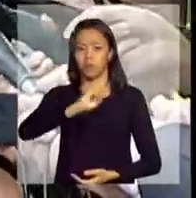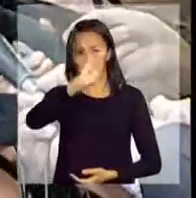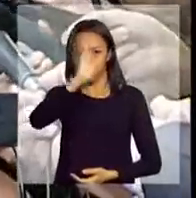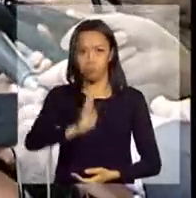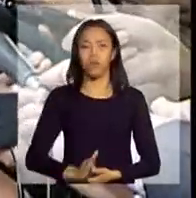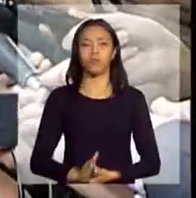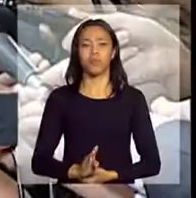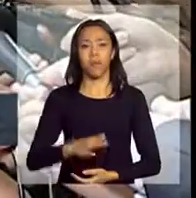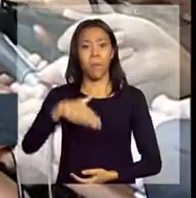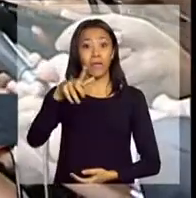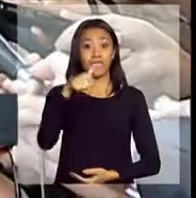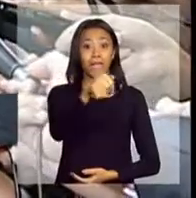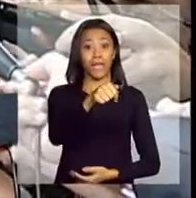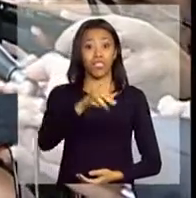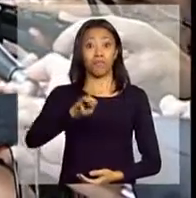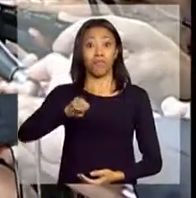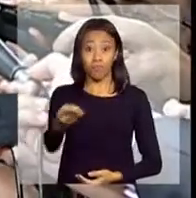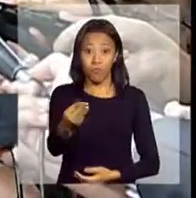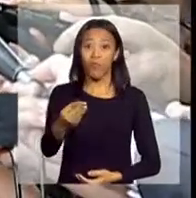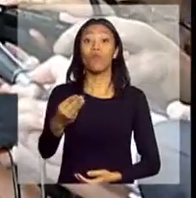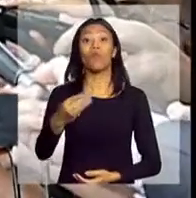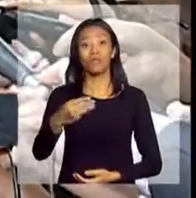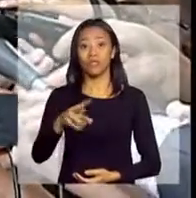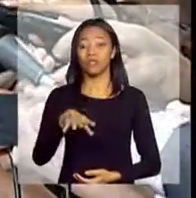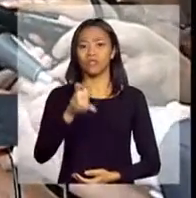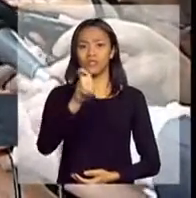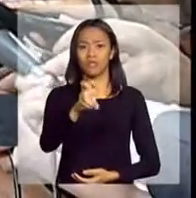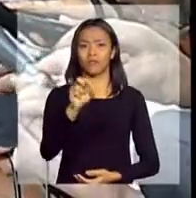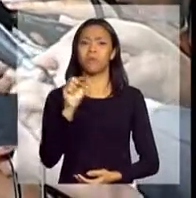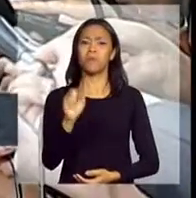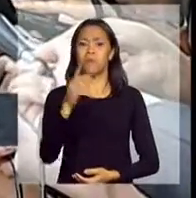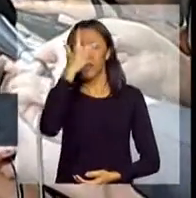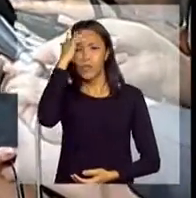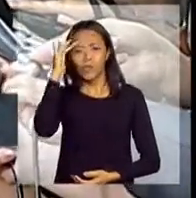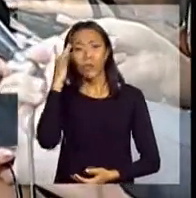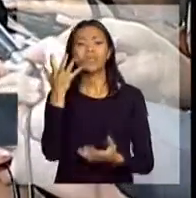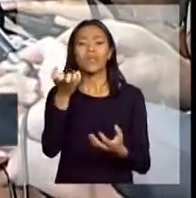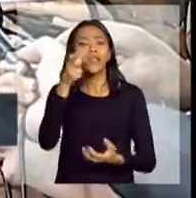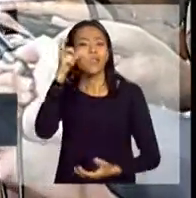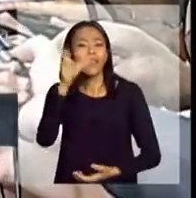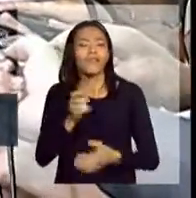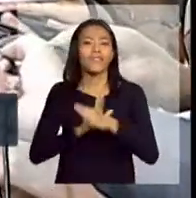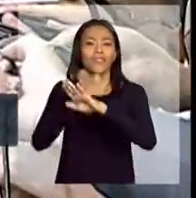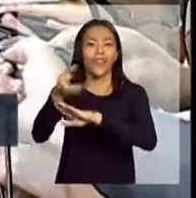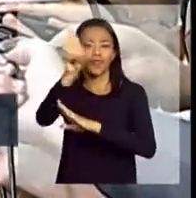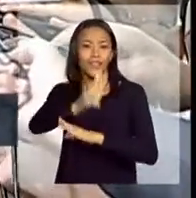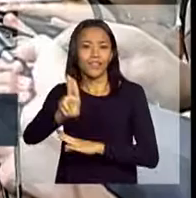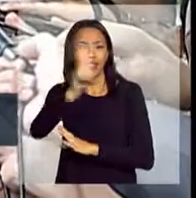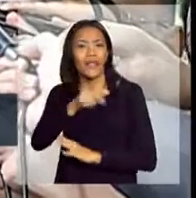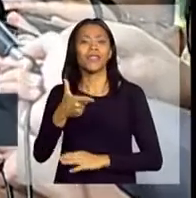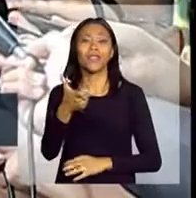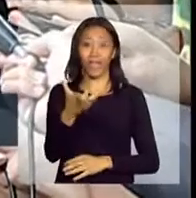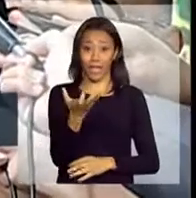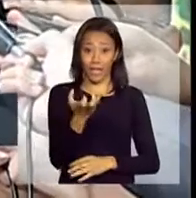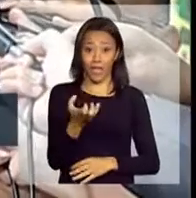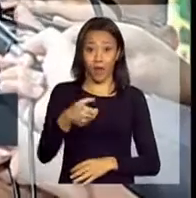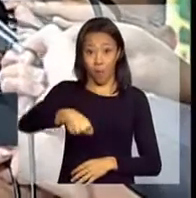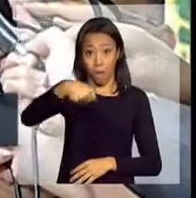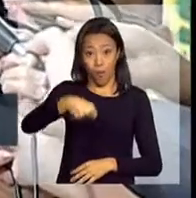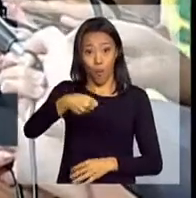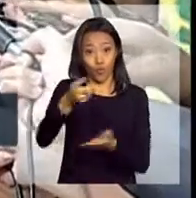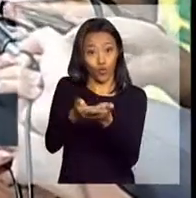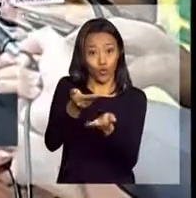mais de 7 milhões e 150 mil pessoas querendo fazer o Enem, entrar na universidade, pegar uma bolsa do ProUni, um